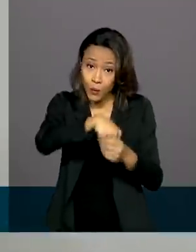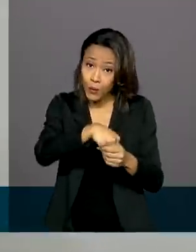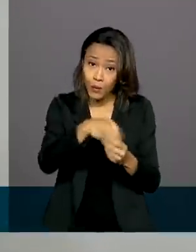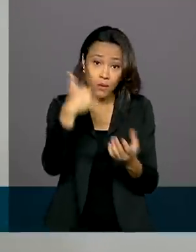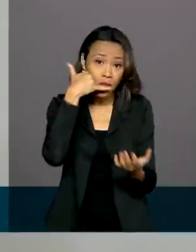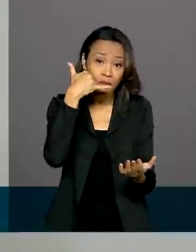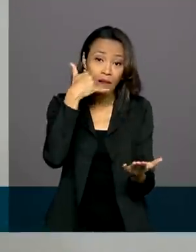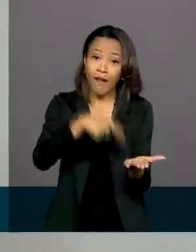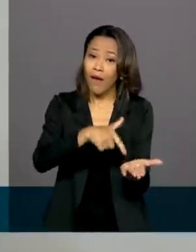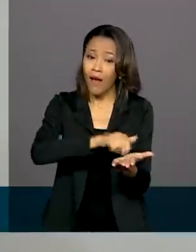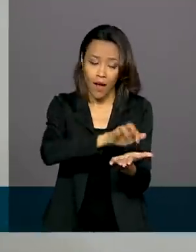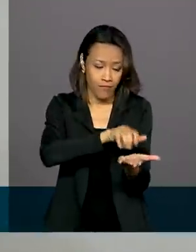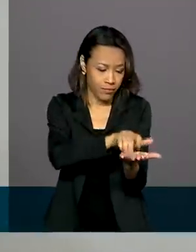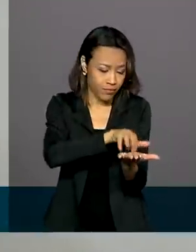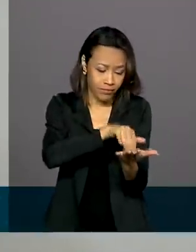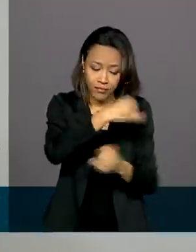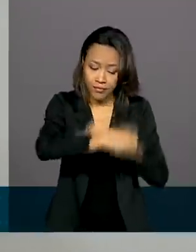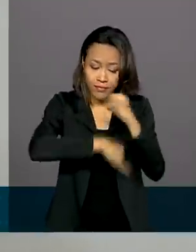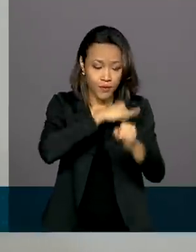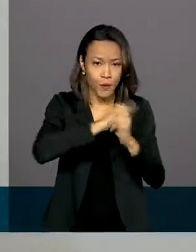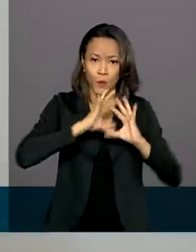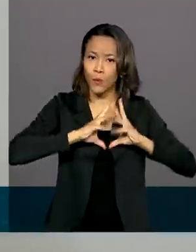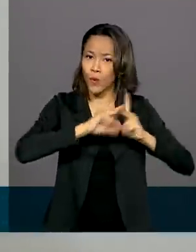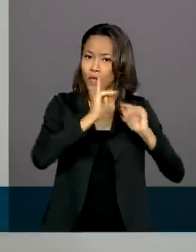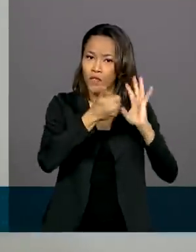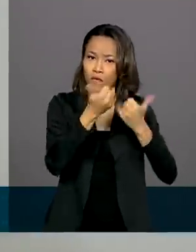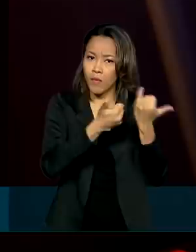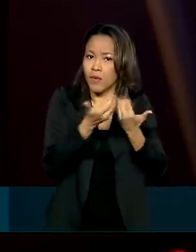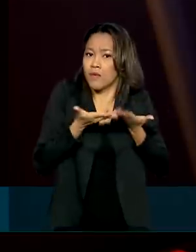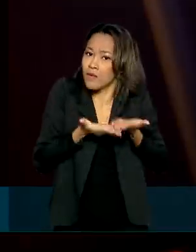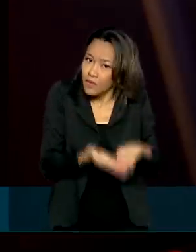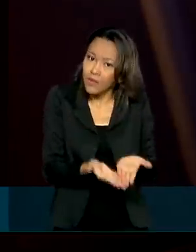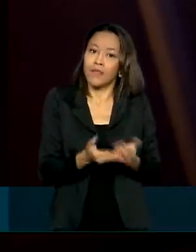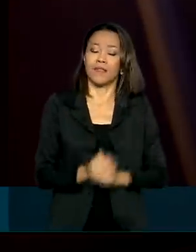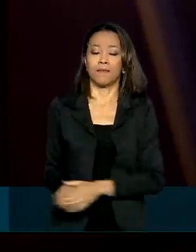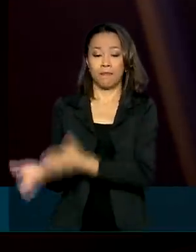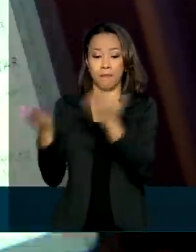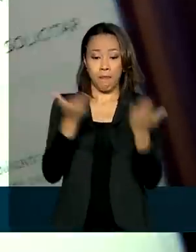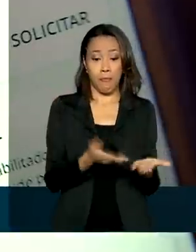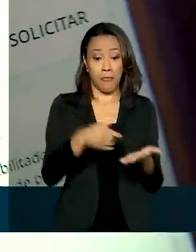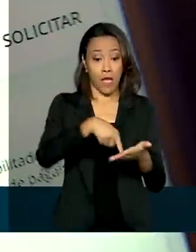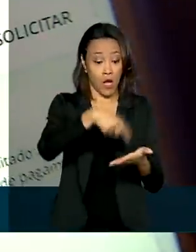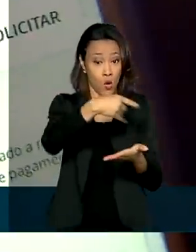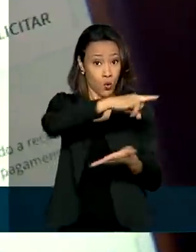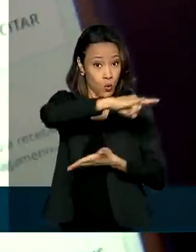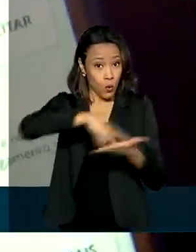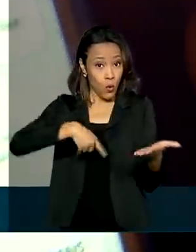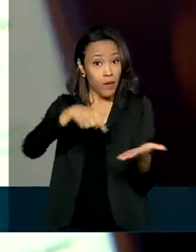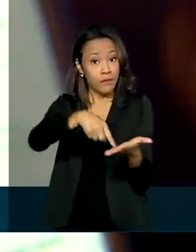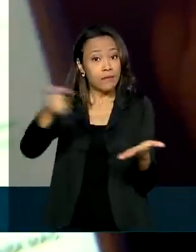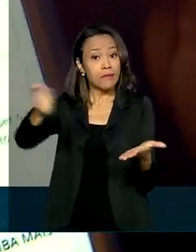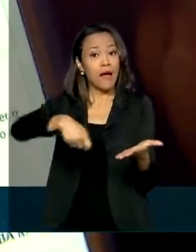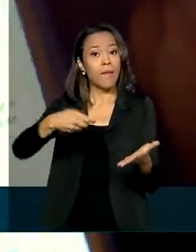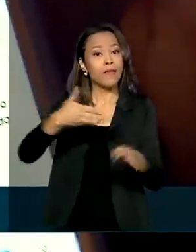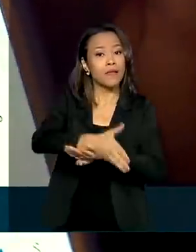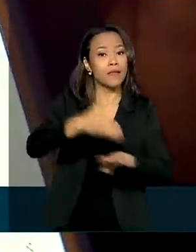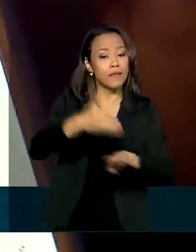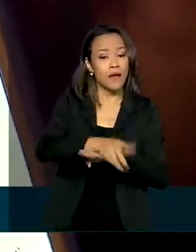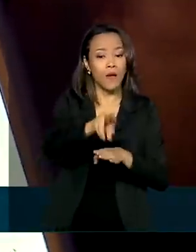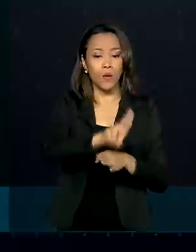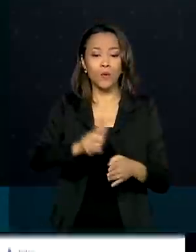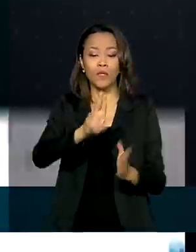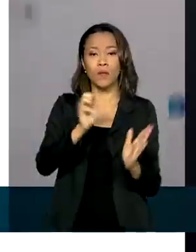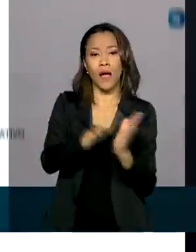online, tem todas as informações disponíveis. O documento pode ser acessado por meio do